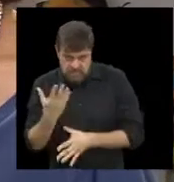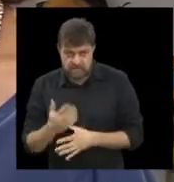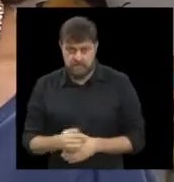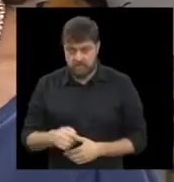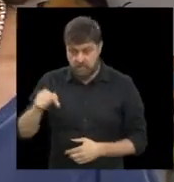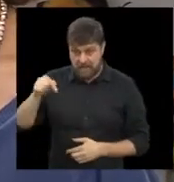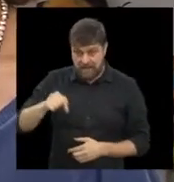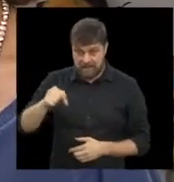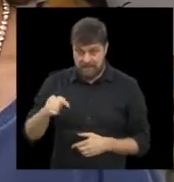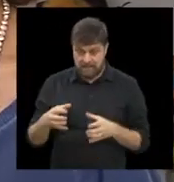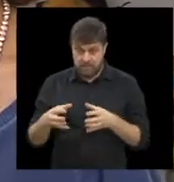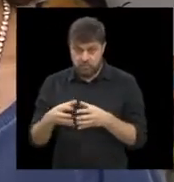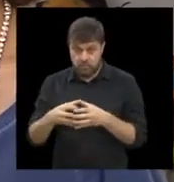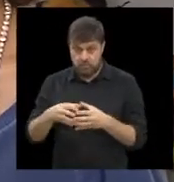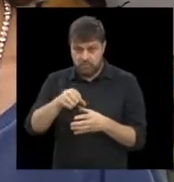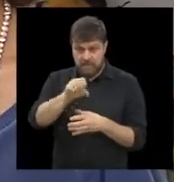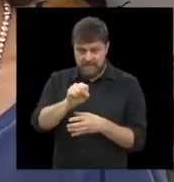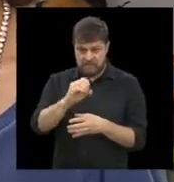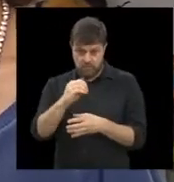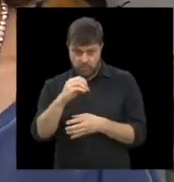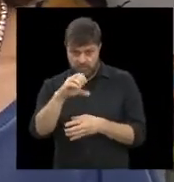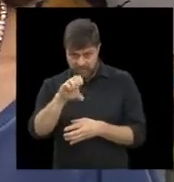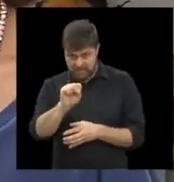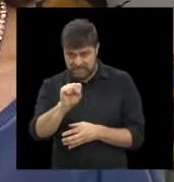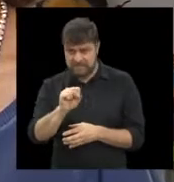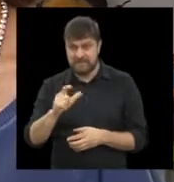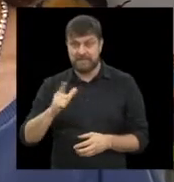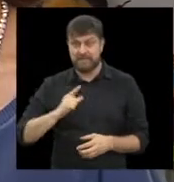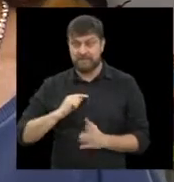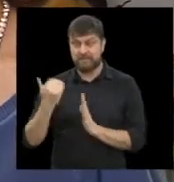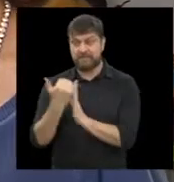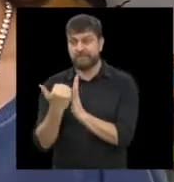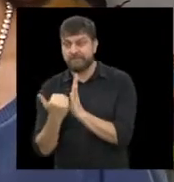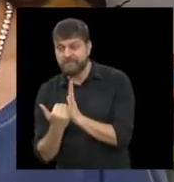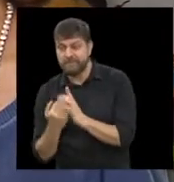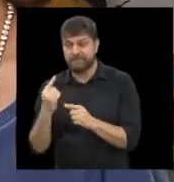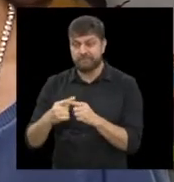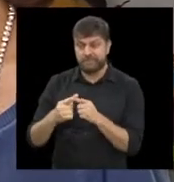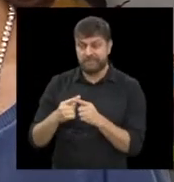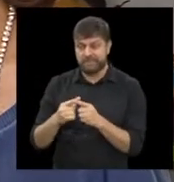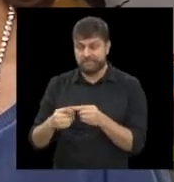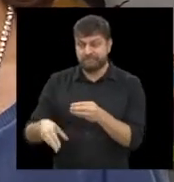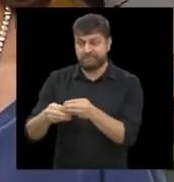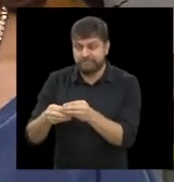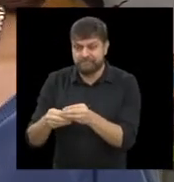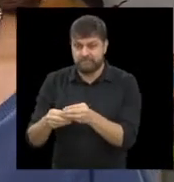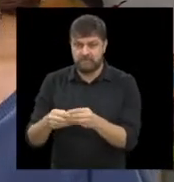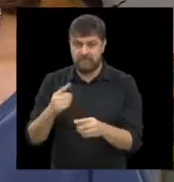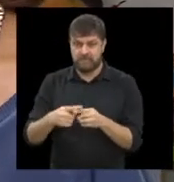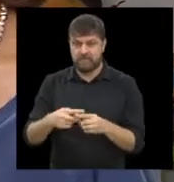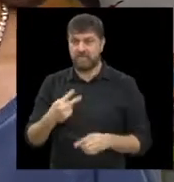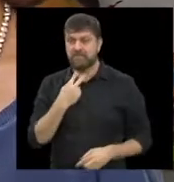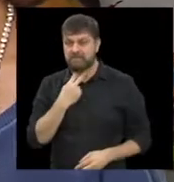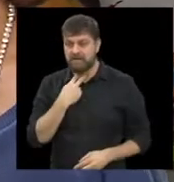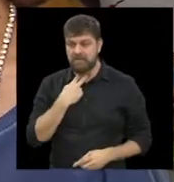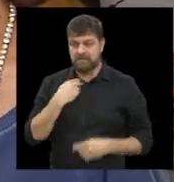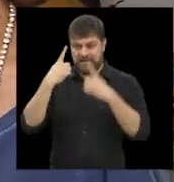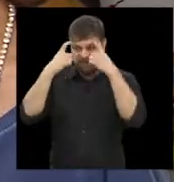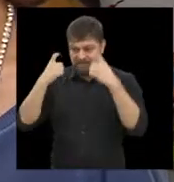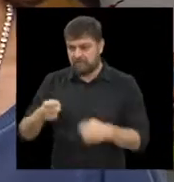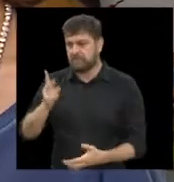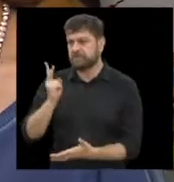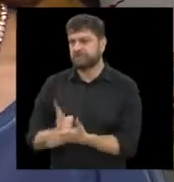no SOS, na instituição SOS, com o objetivo de quebrar o padrão de